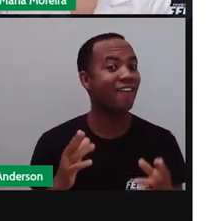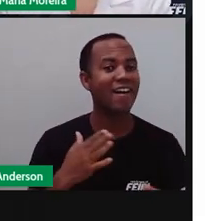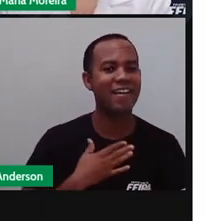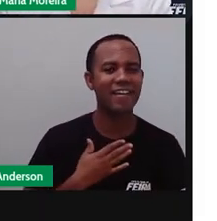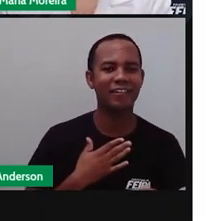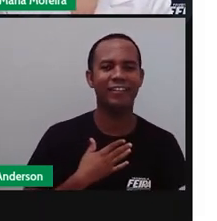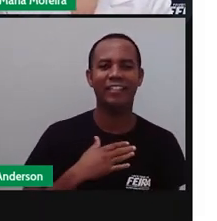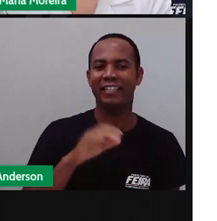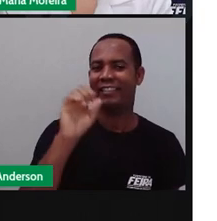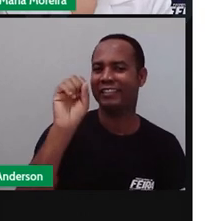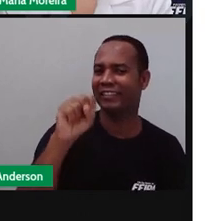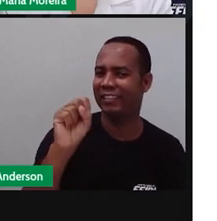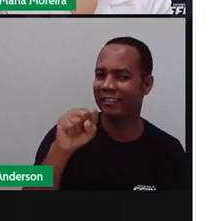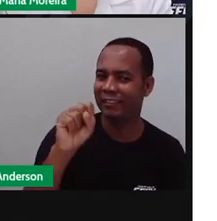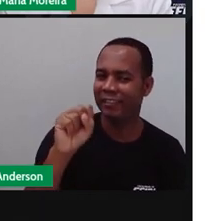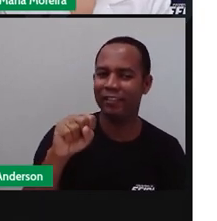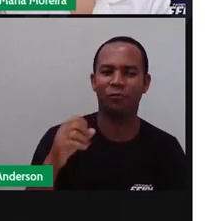atividades?